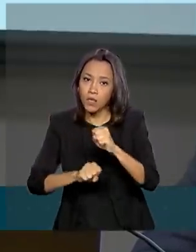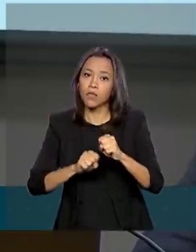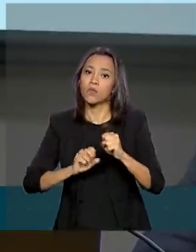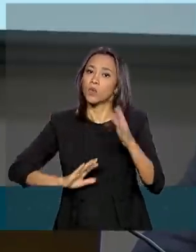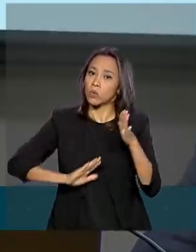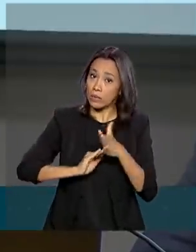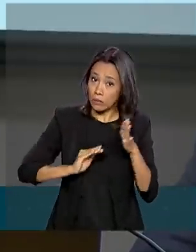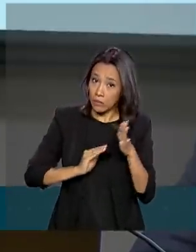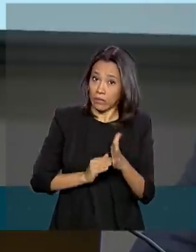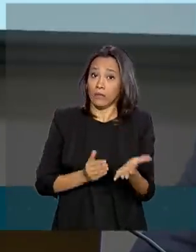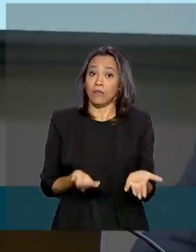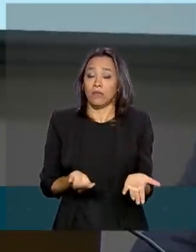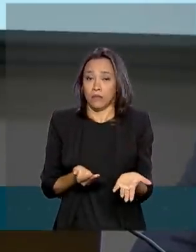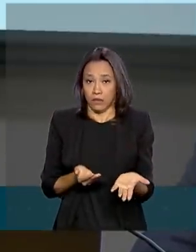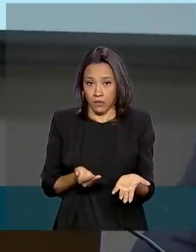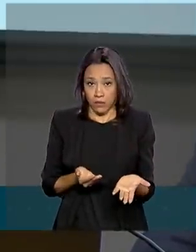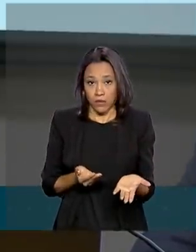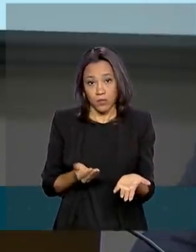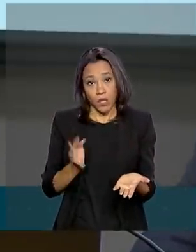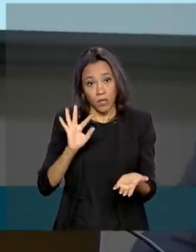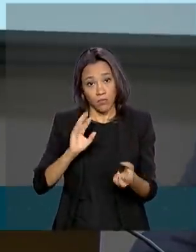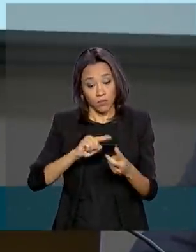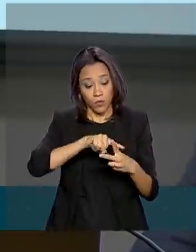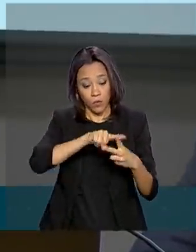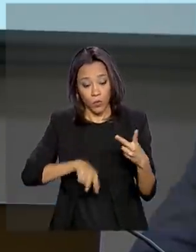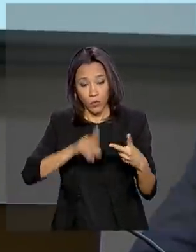o que nós podemos fazer para duas prioridades.